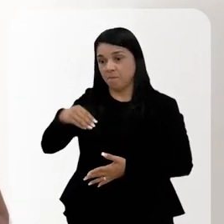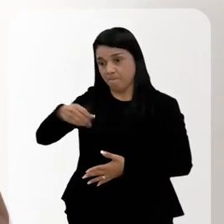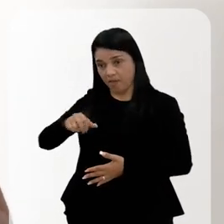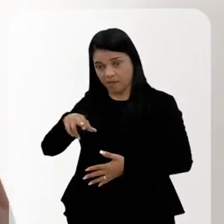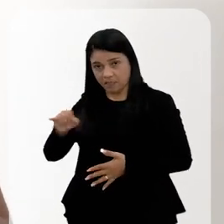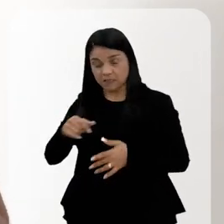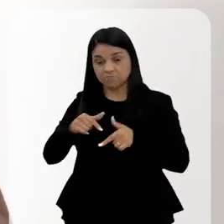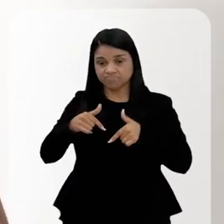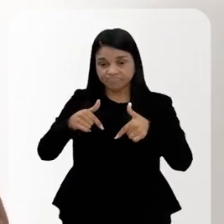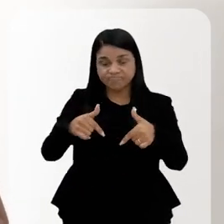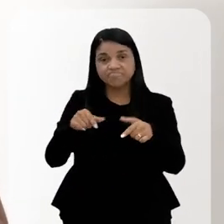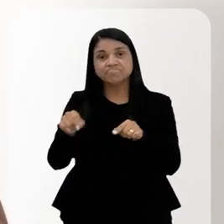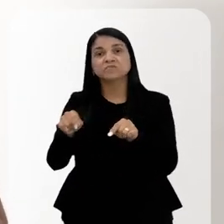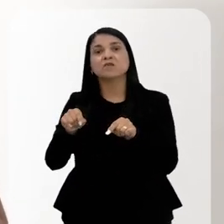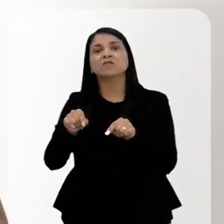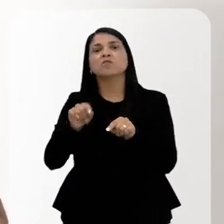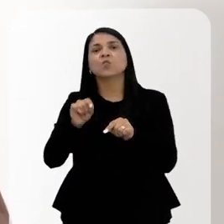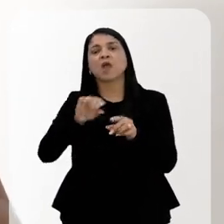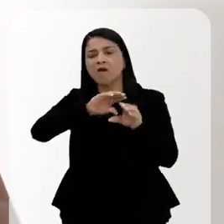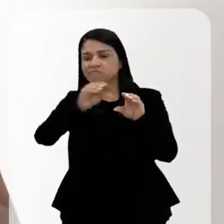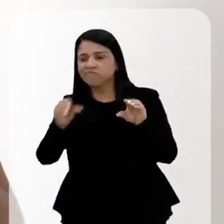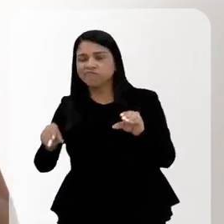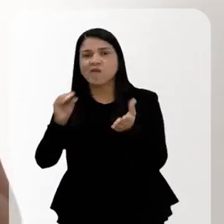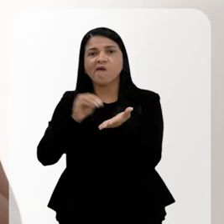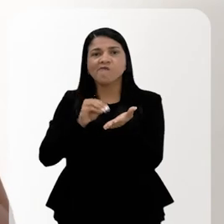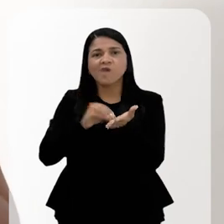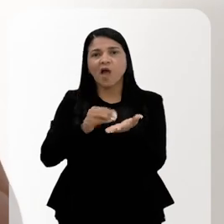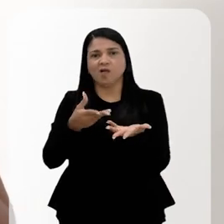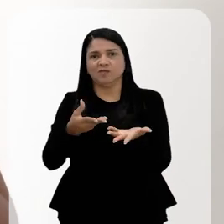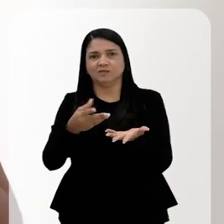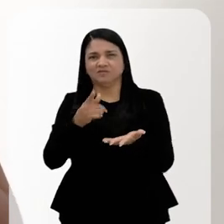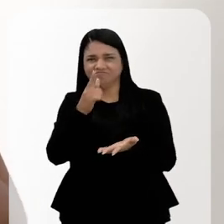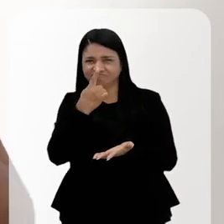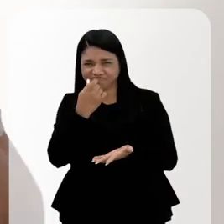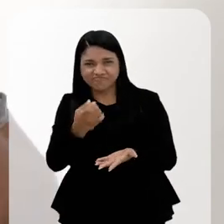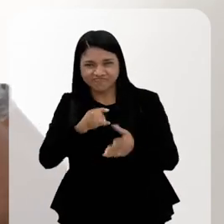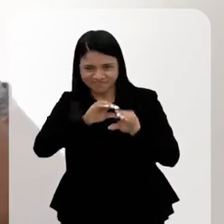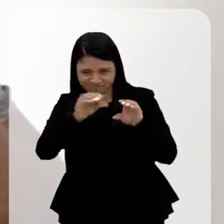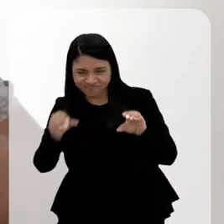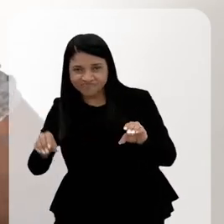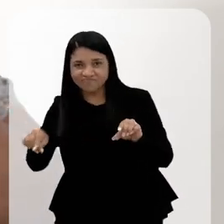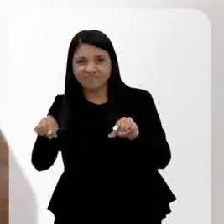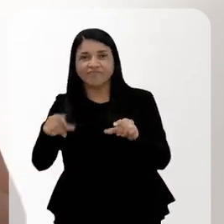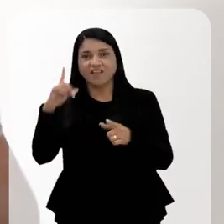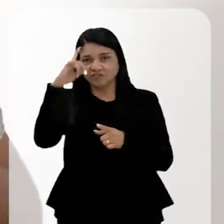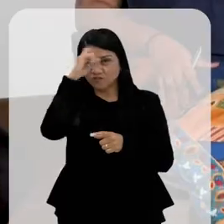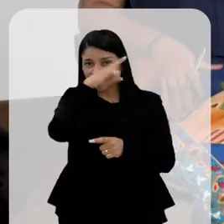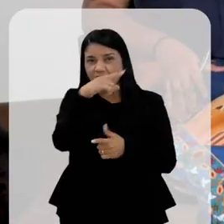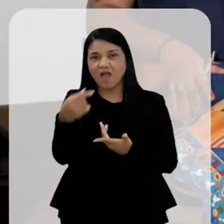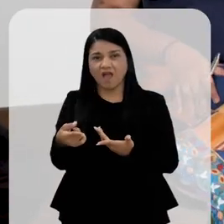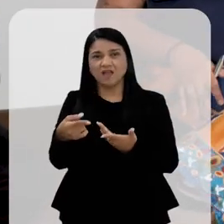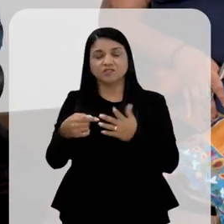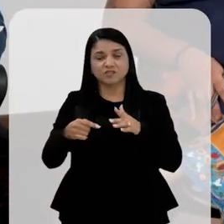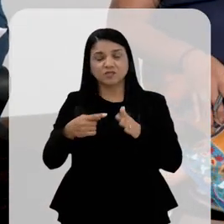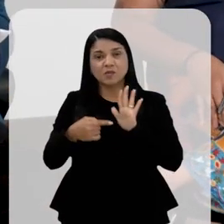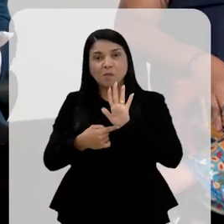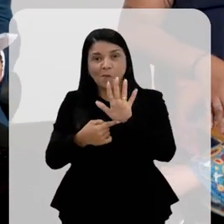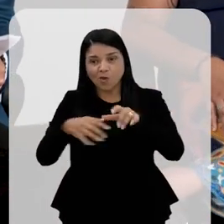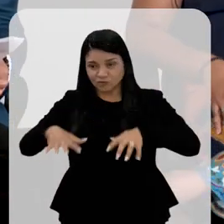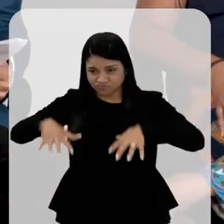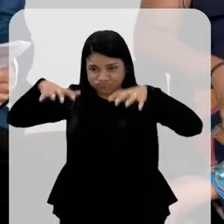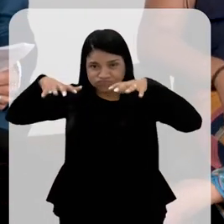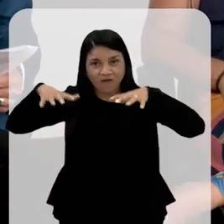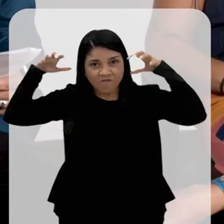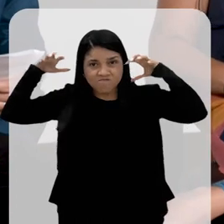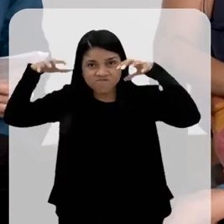ausência de política pública de saneamento básico, que é agravada, que vem uma nova dificuldade, que é, por exemplo, o caso de uma